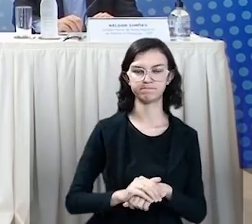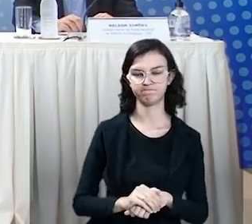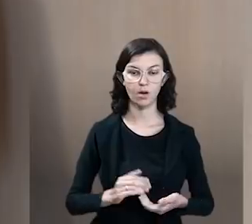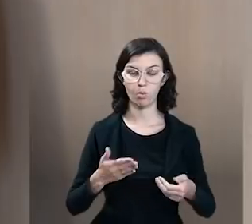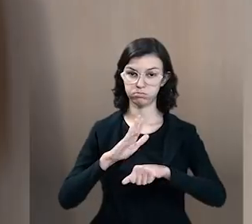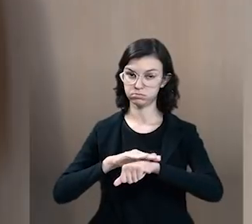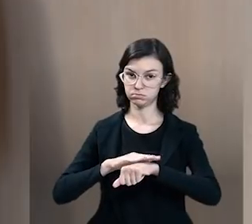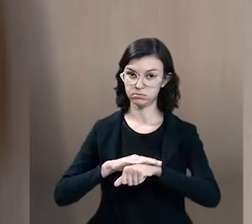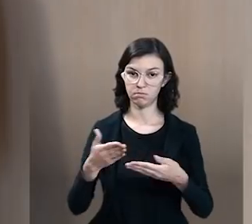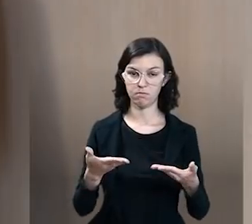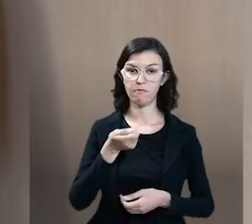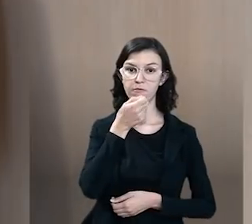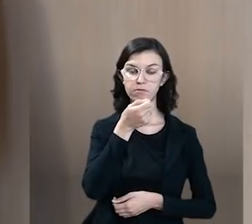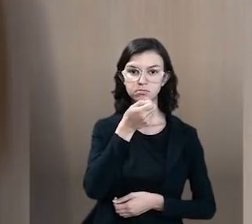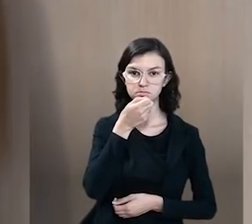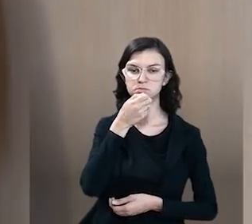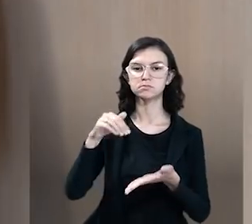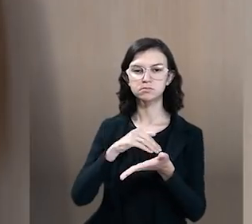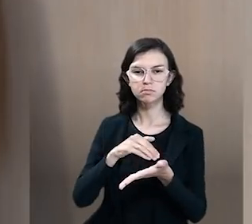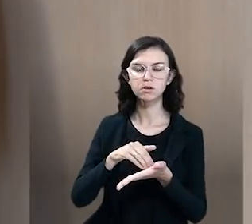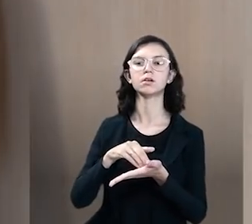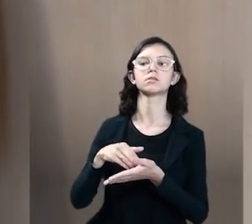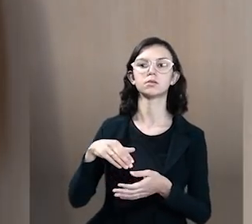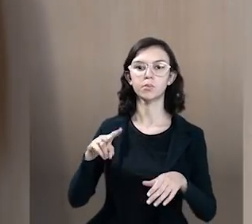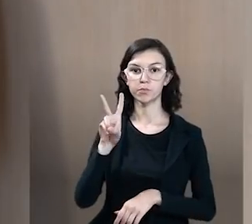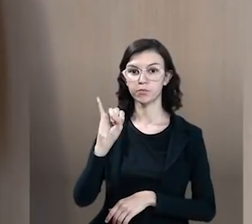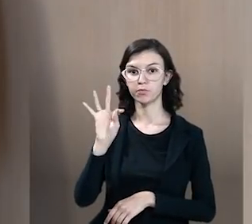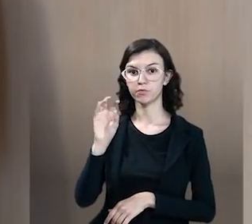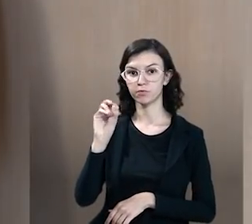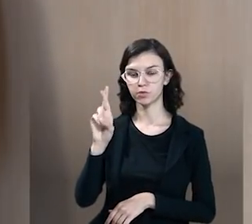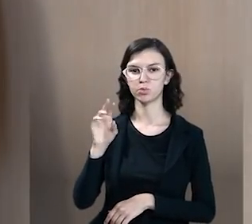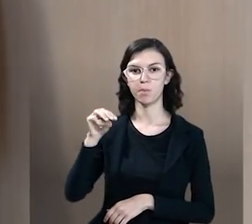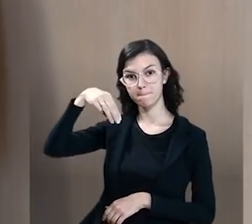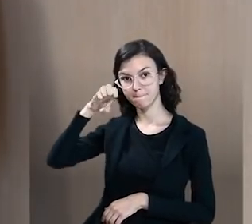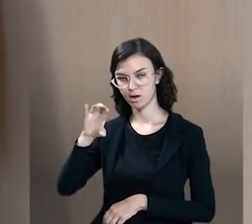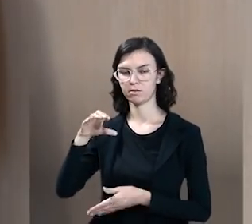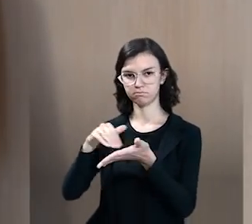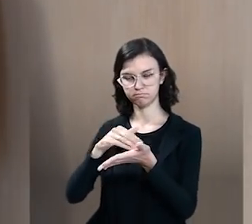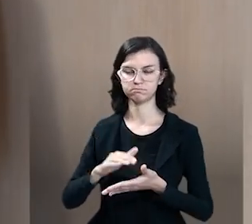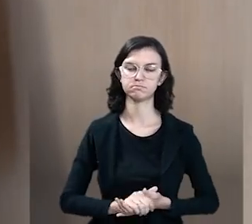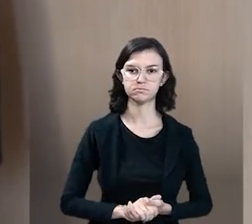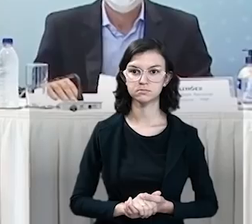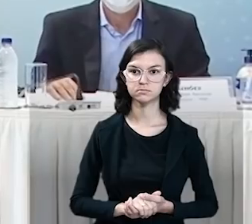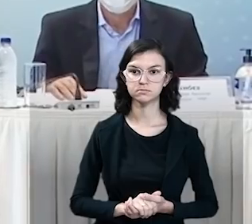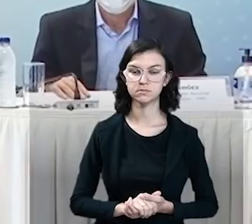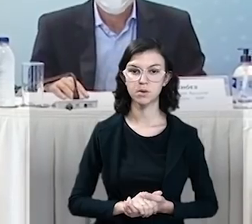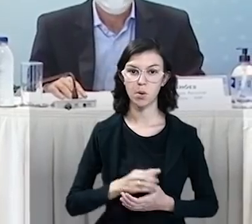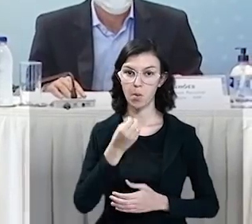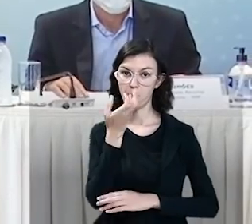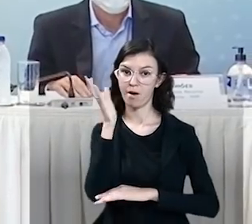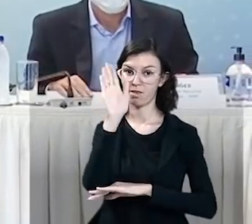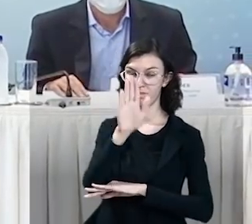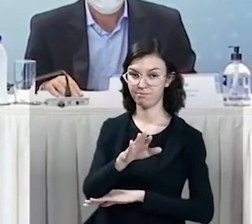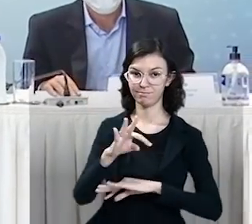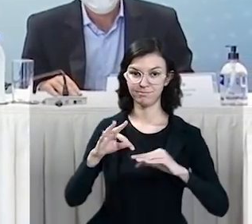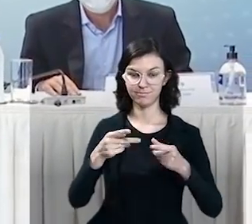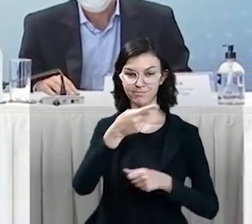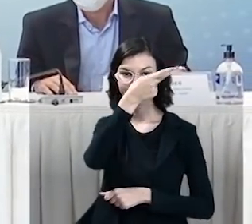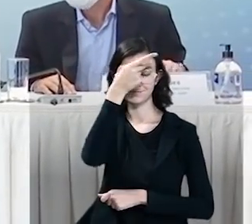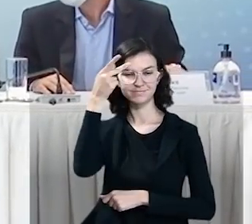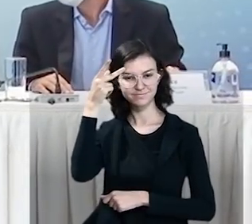Neste momento, tem a palavra o secretário executivo do MEC, Victor Godoy. Uma boa tarde a todos.